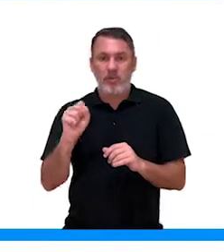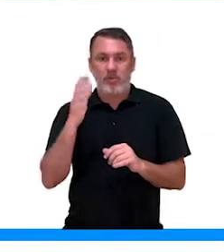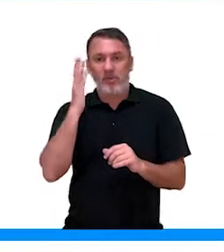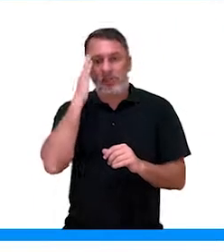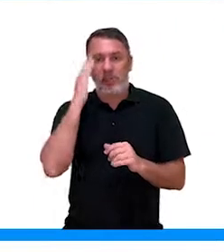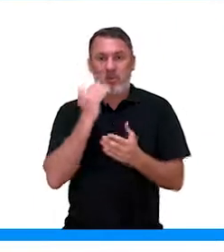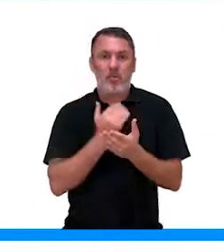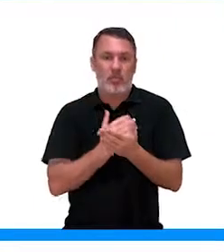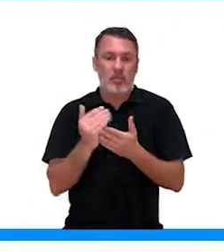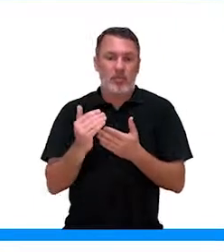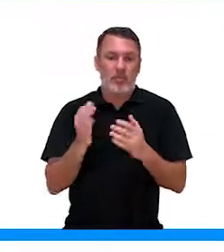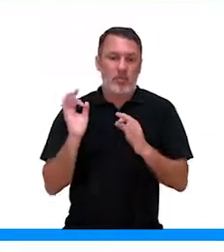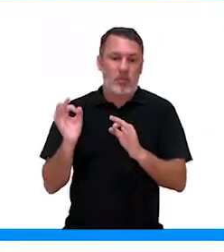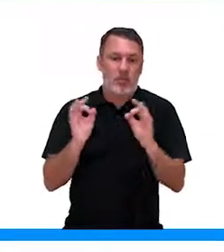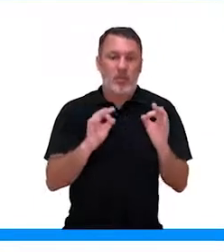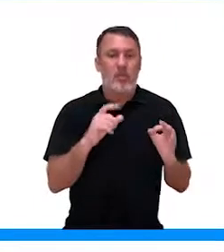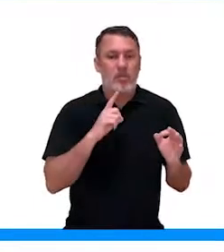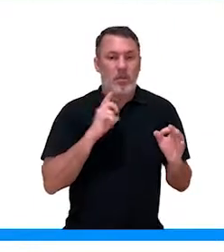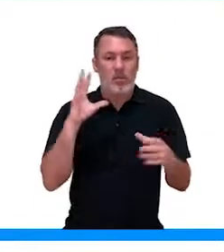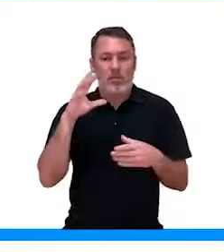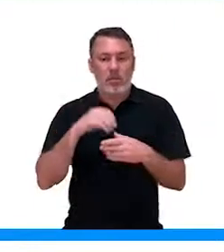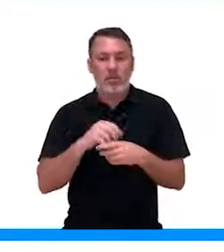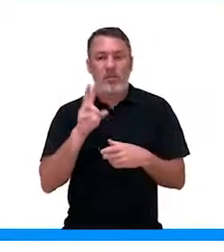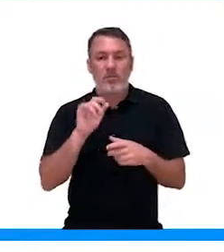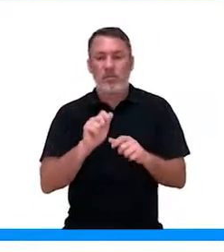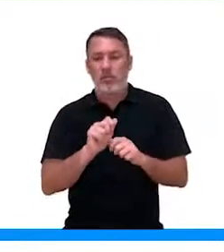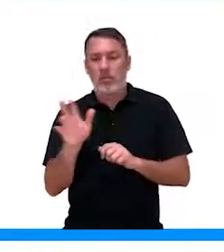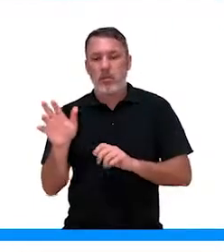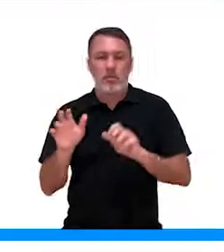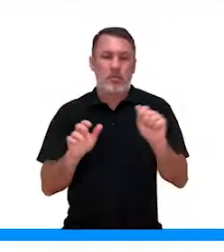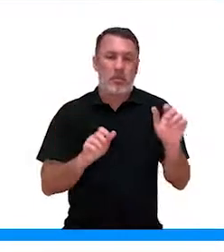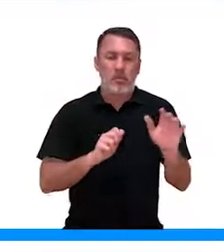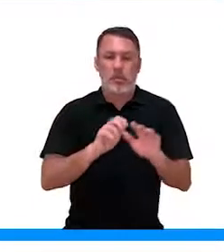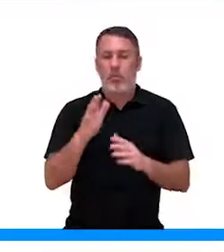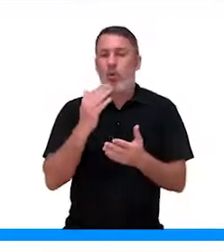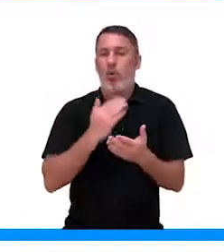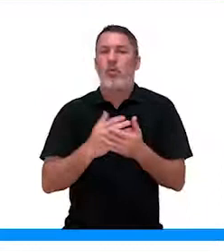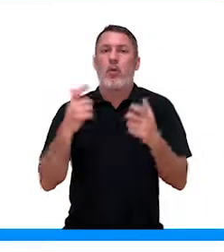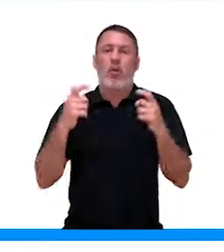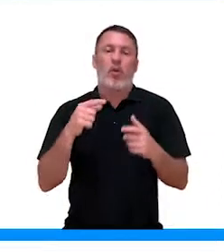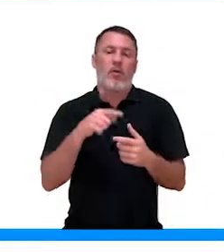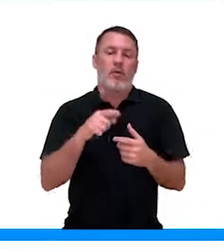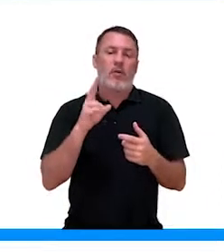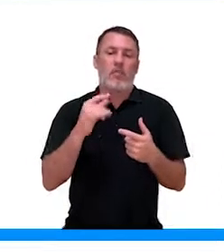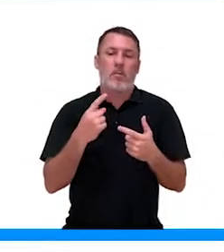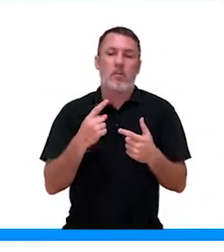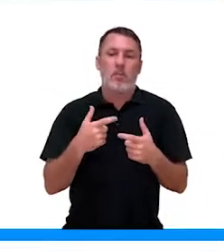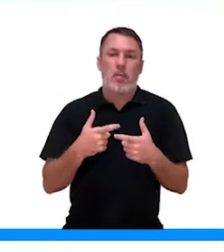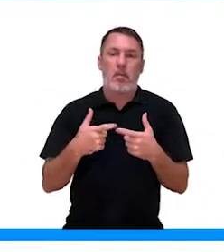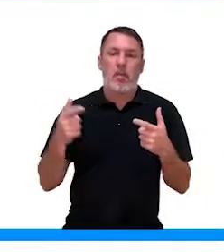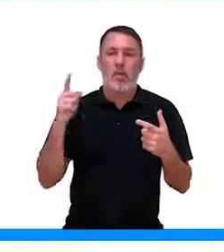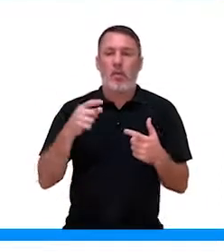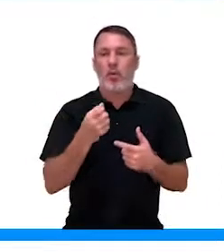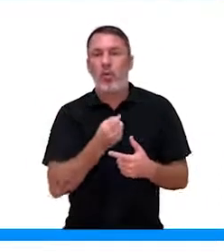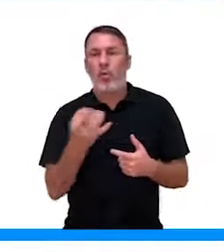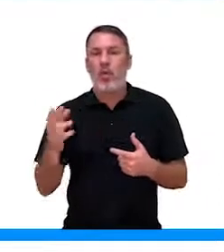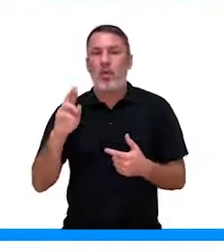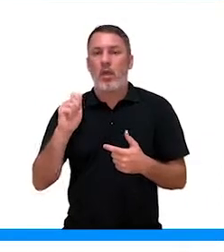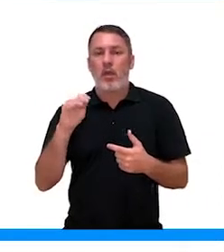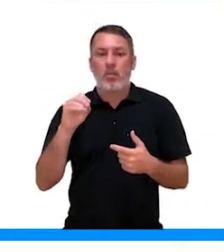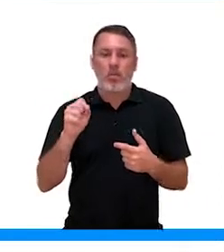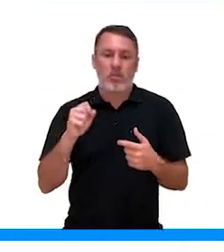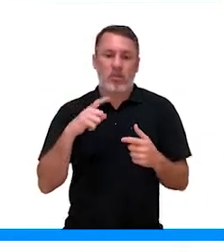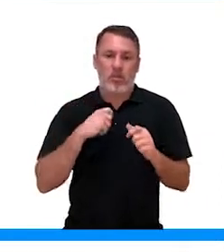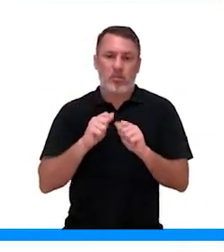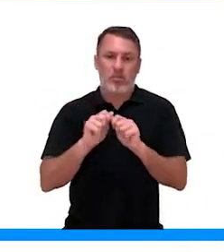que a planta pode apresentar. Então, eles estão presentes e vão atuar exatamente nesse local para aumentar, né? O número